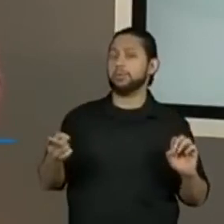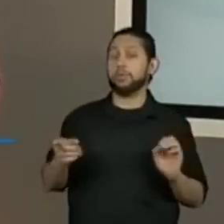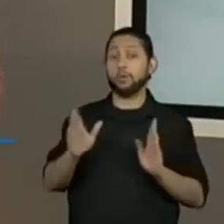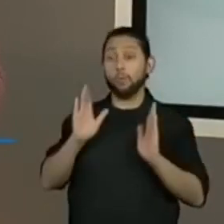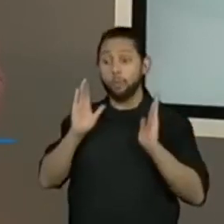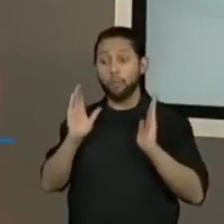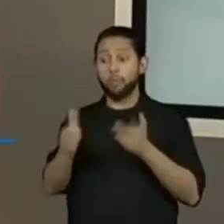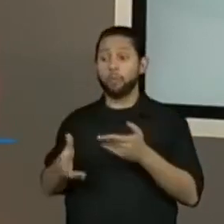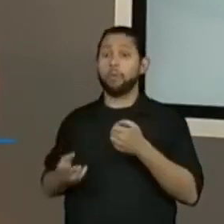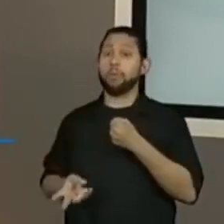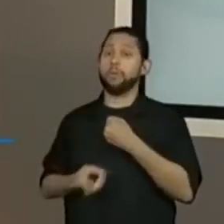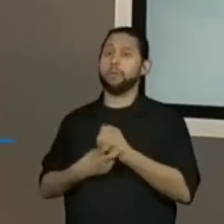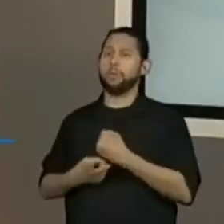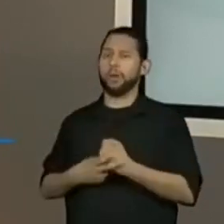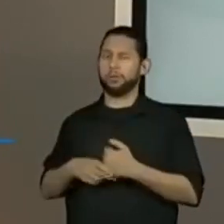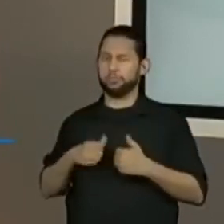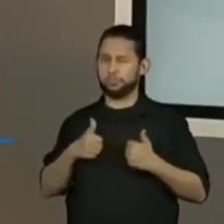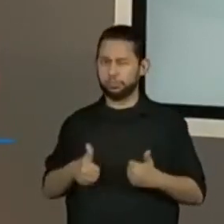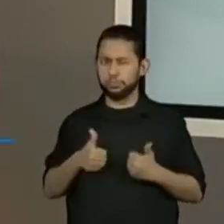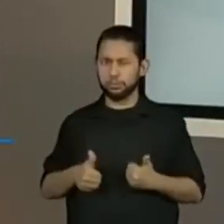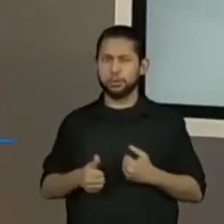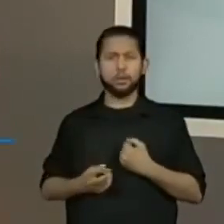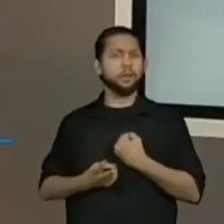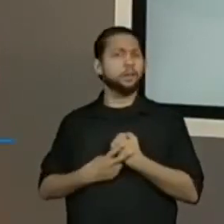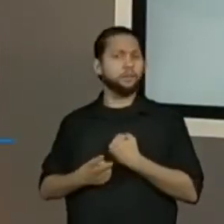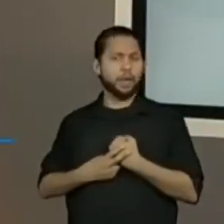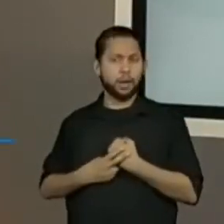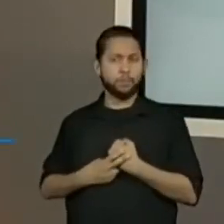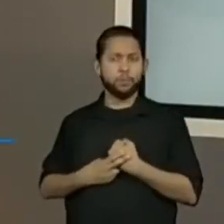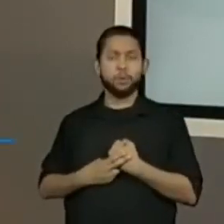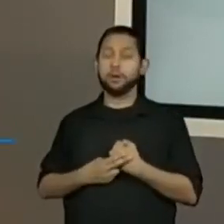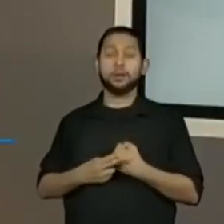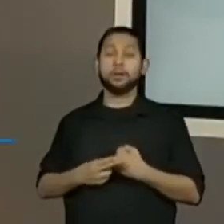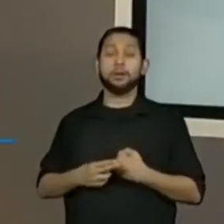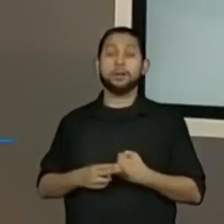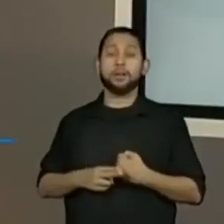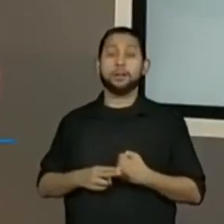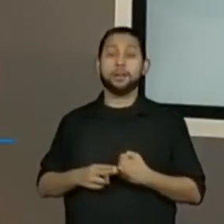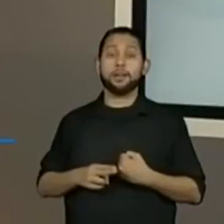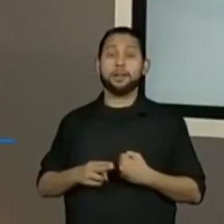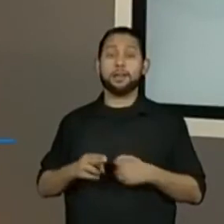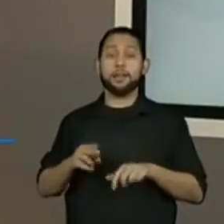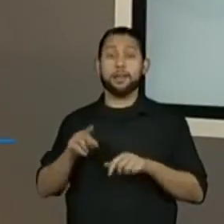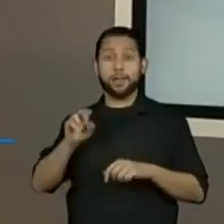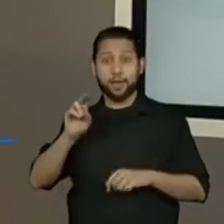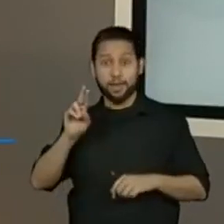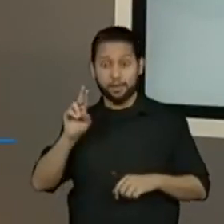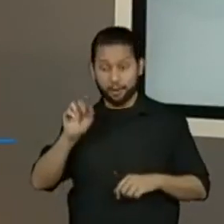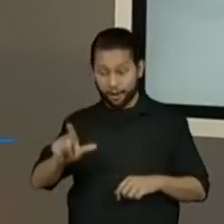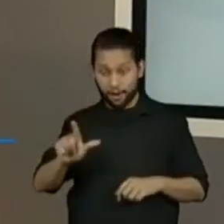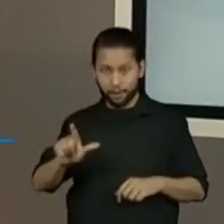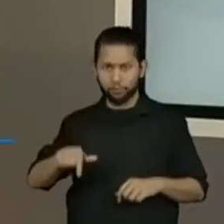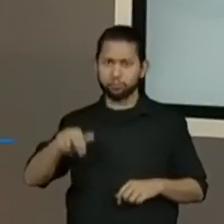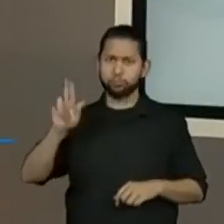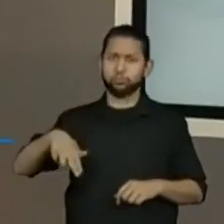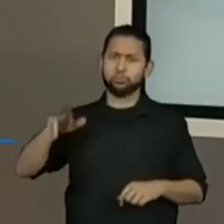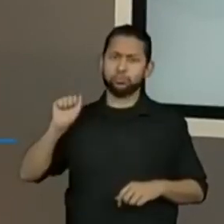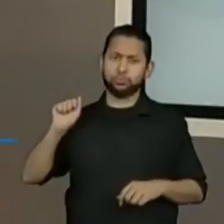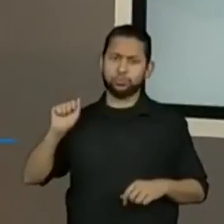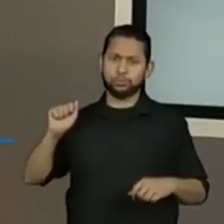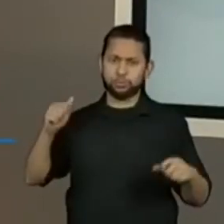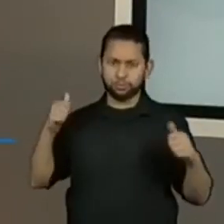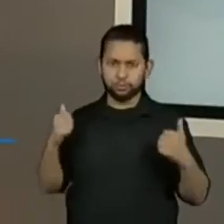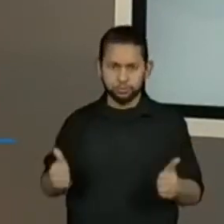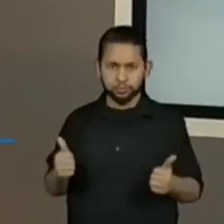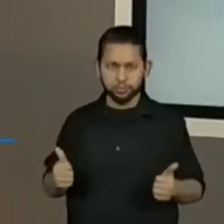nas terminações dos verbos, que verbos nunca terminam com U, nunca terminam com L. Sempre terminam com U, ok? Assim fica